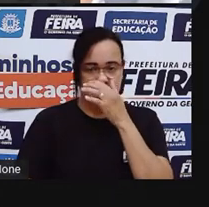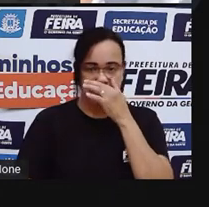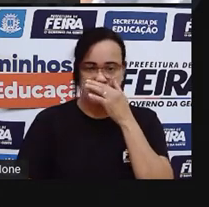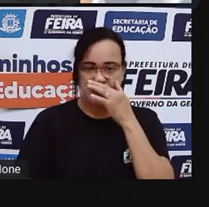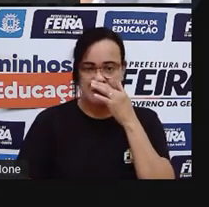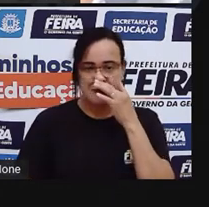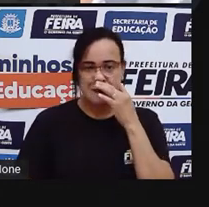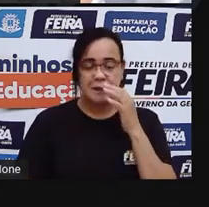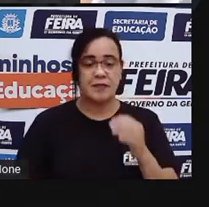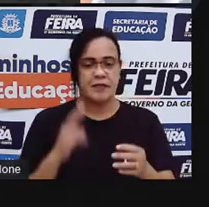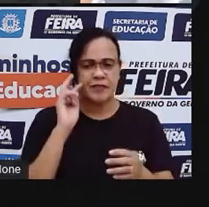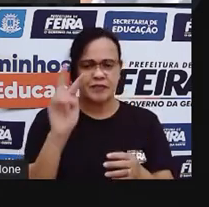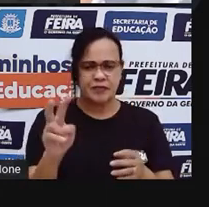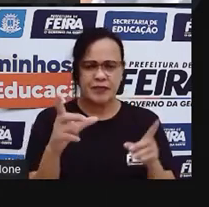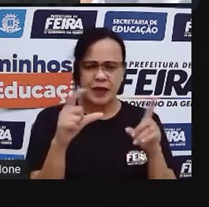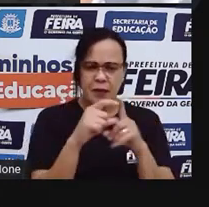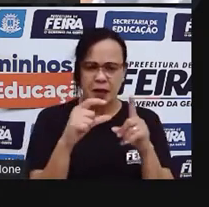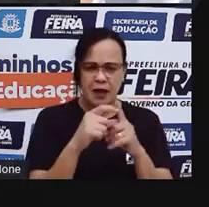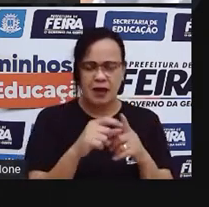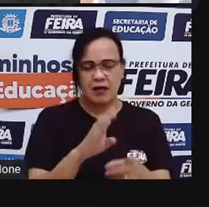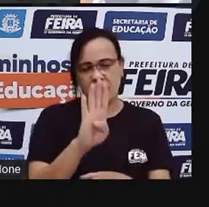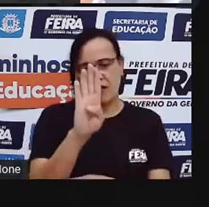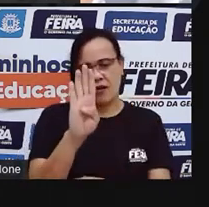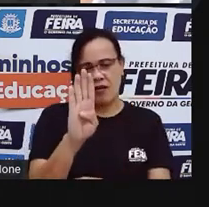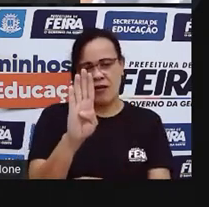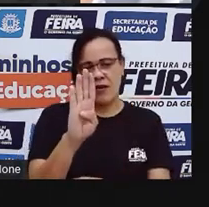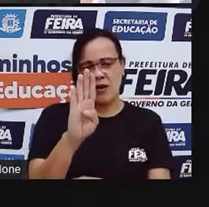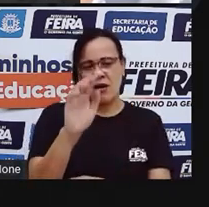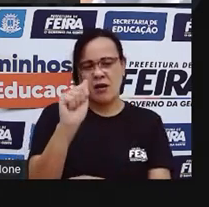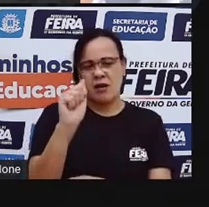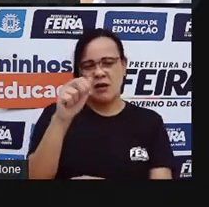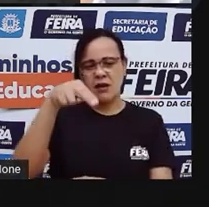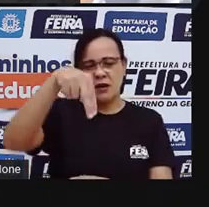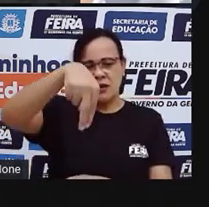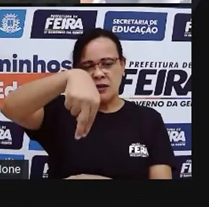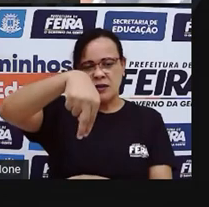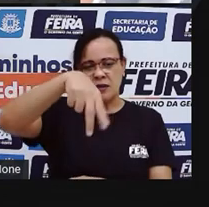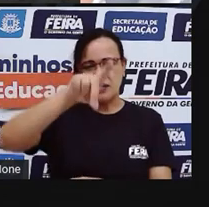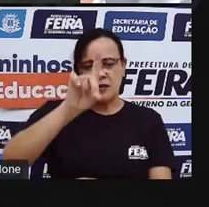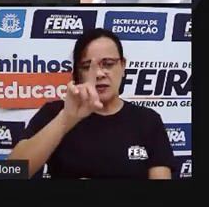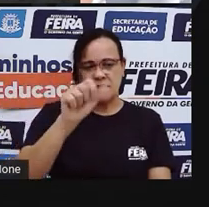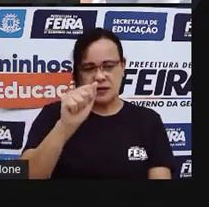palavra Vamos ver? Ó Banda